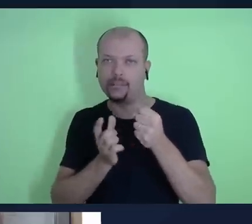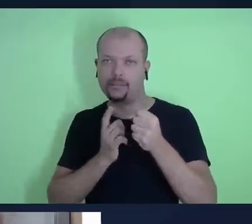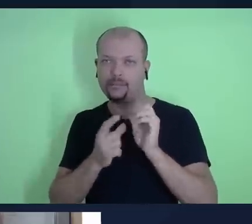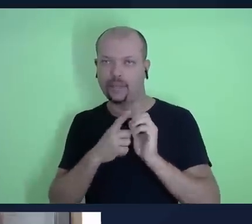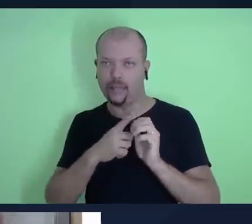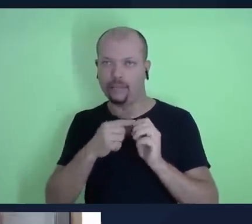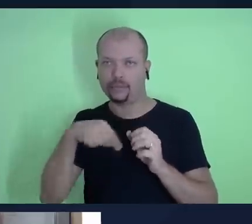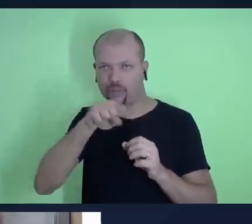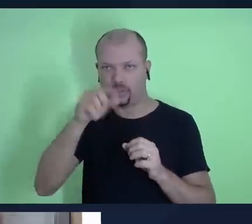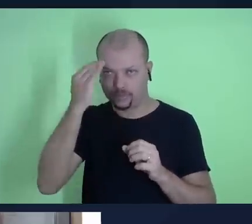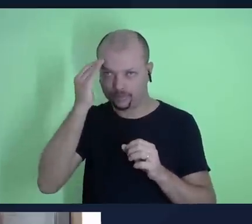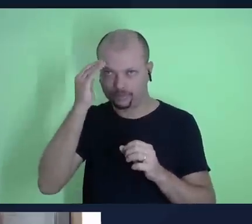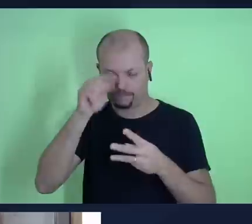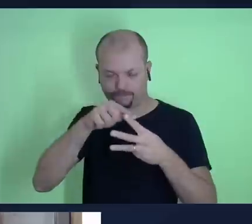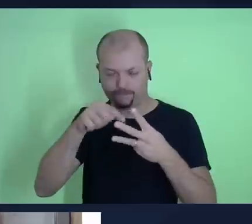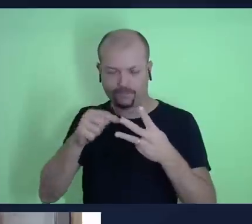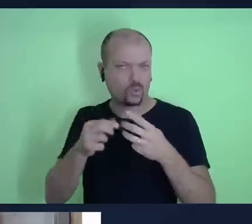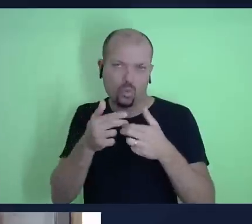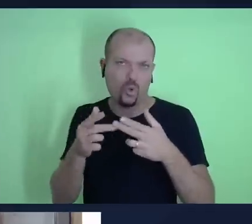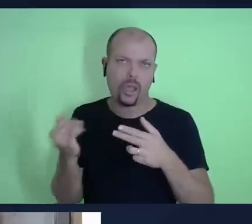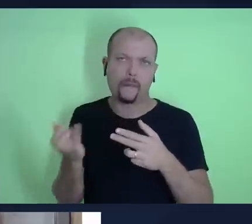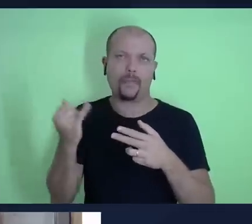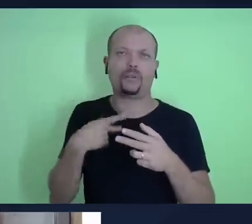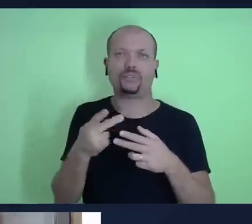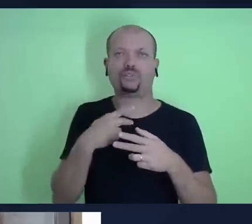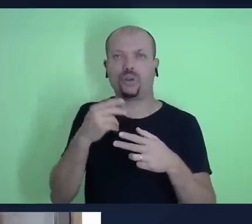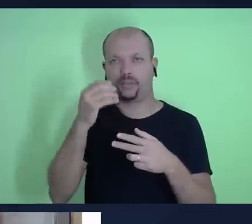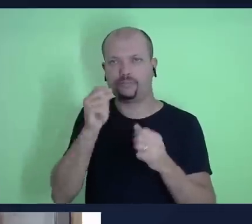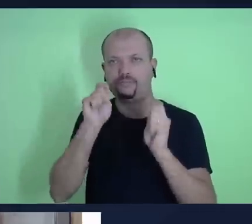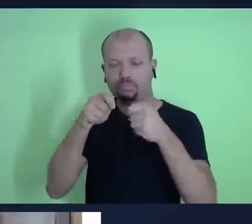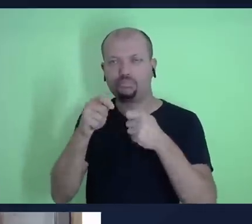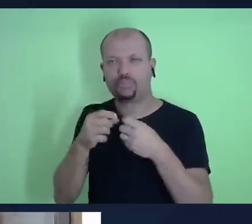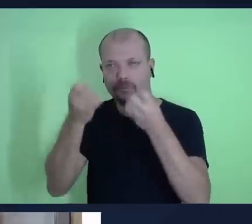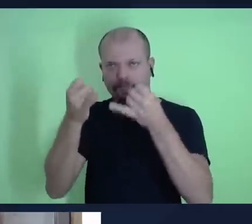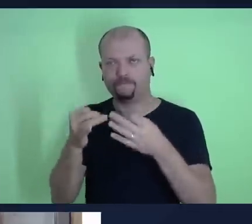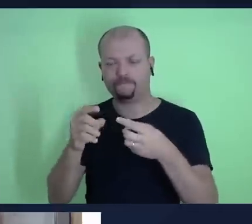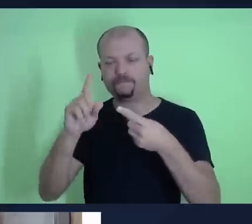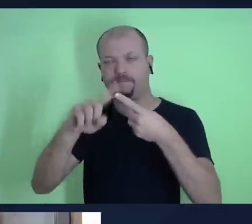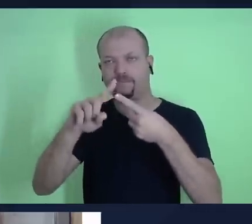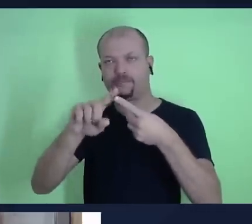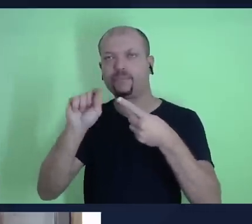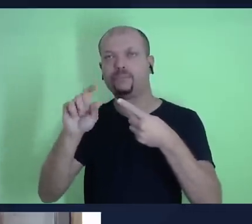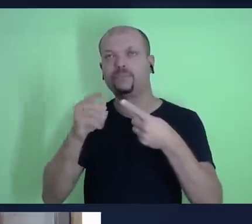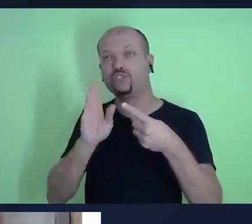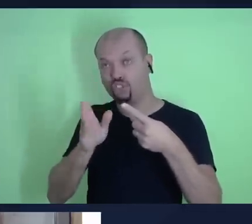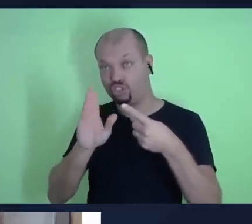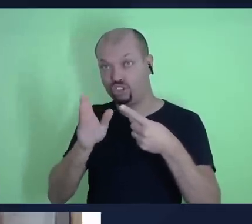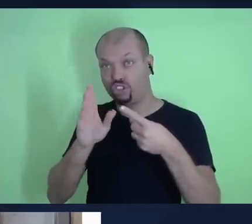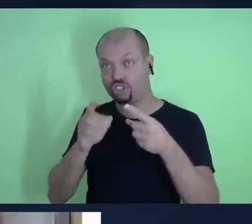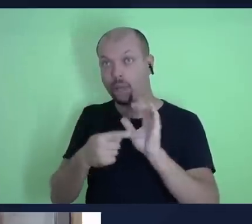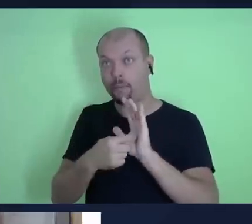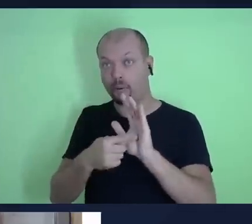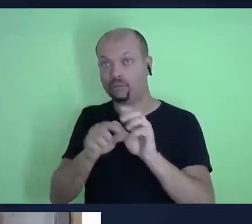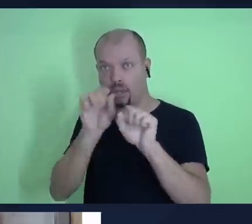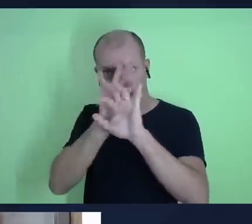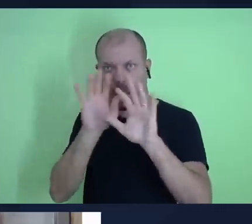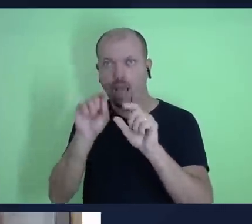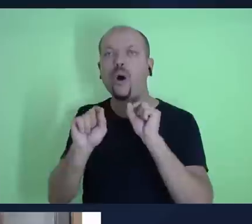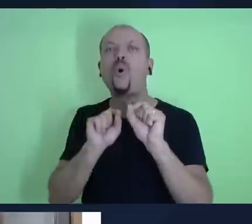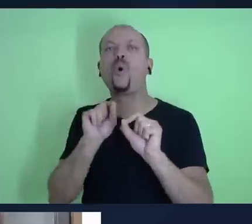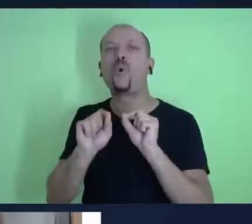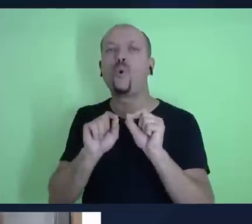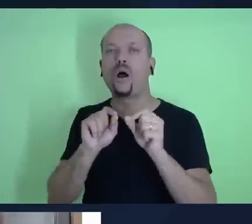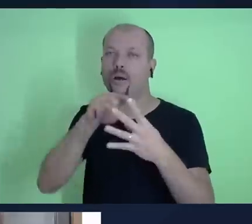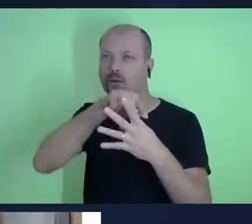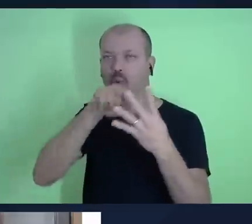história e do que a gente já tratou anteriormente o primeiro princípio que a gente já esboçou aqui bem claramente melhor quatro